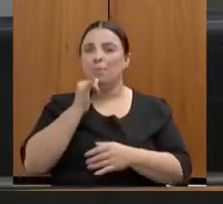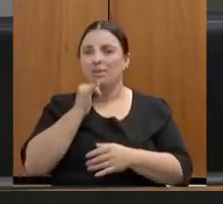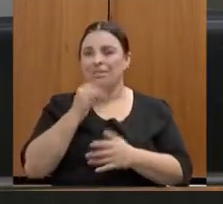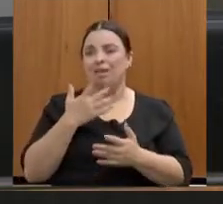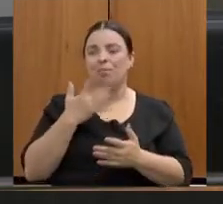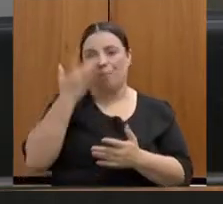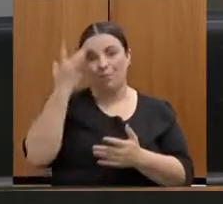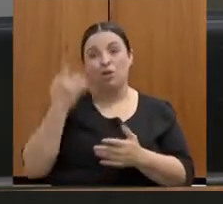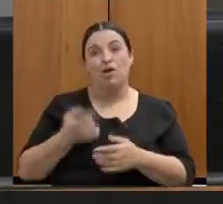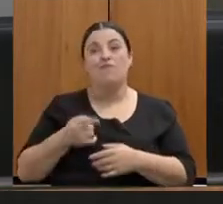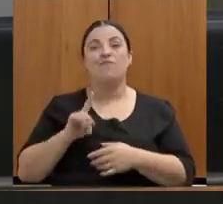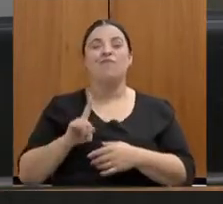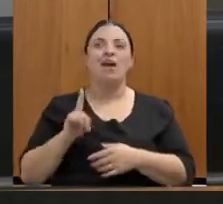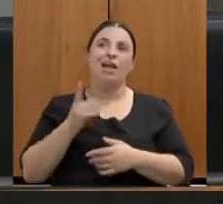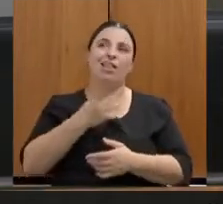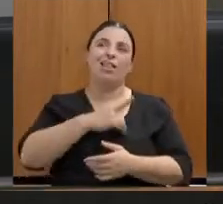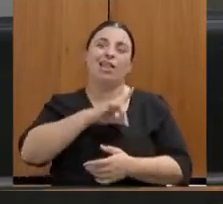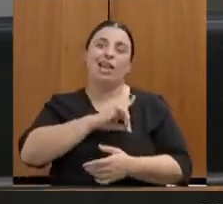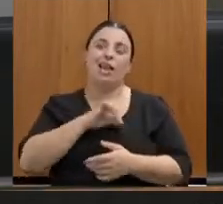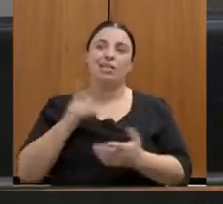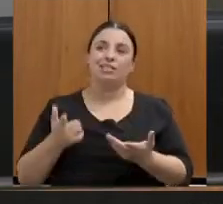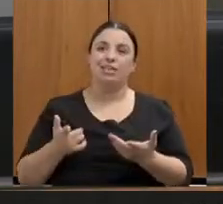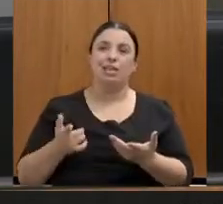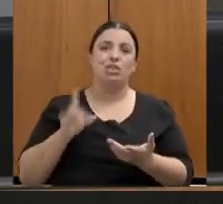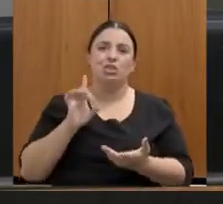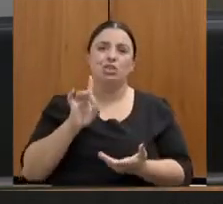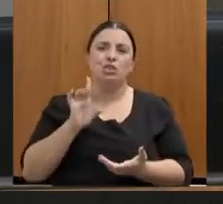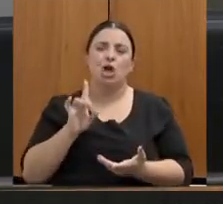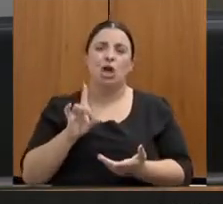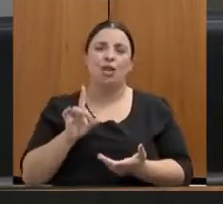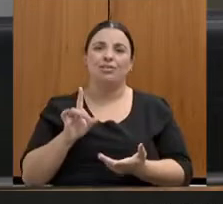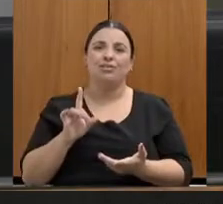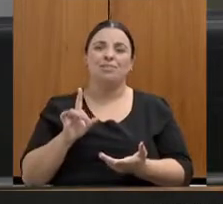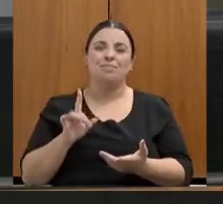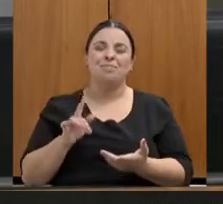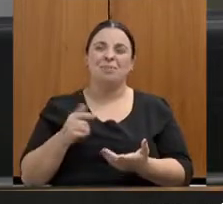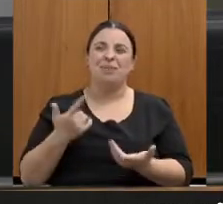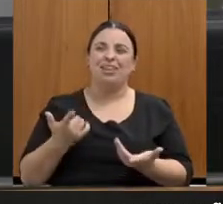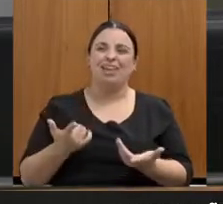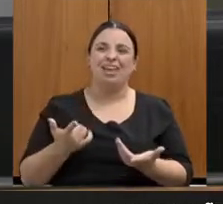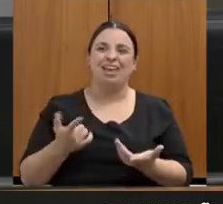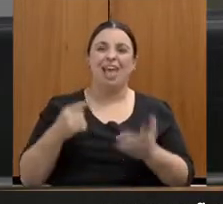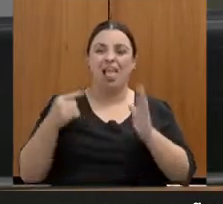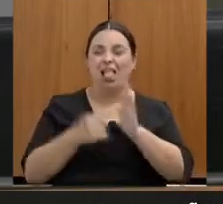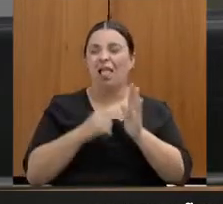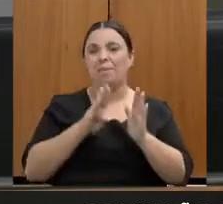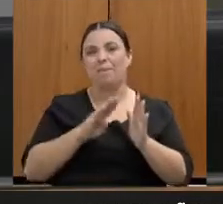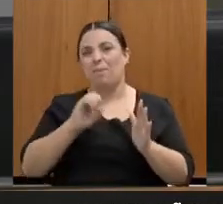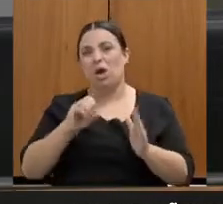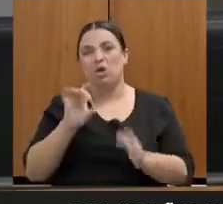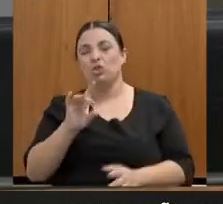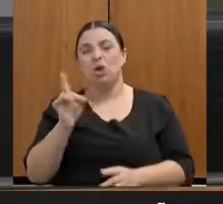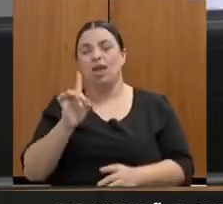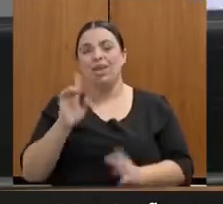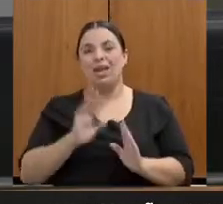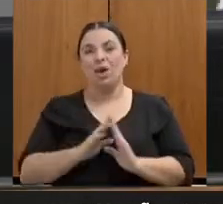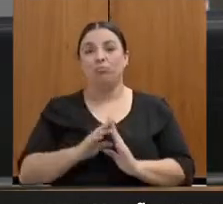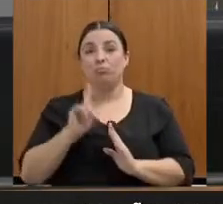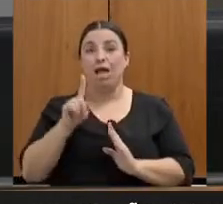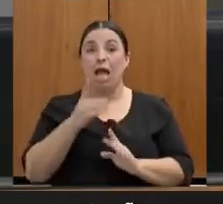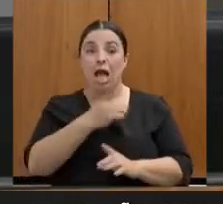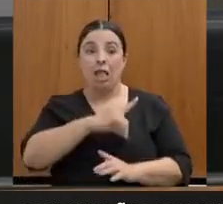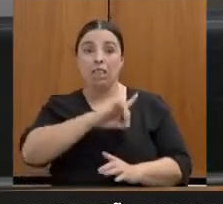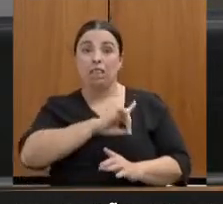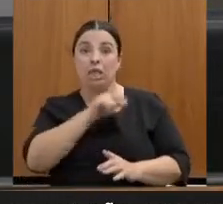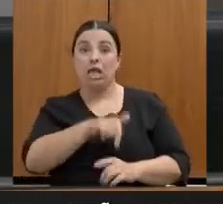medidas protetivas. Há vários serviços. É uma porta de entrada. Na hora do socorro, ela vai... Onde ela pode procurar? Ela